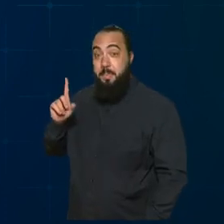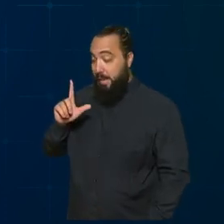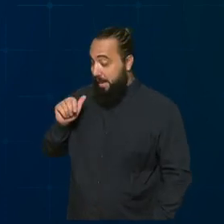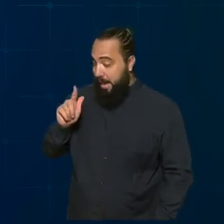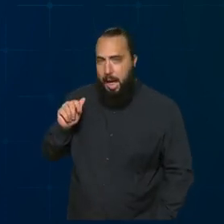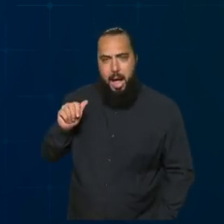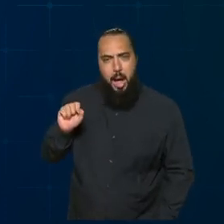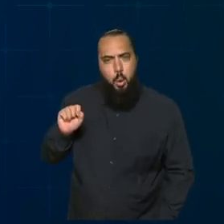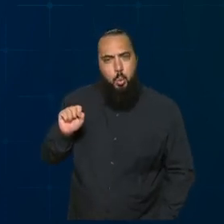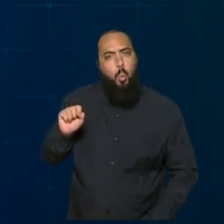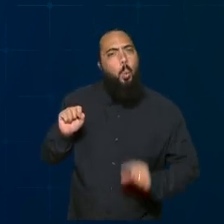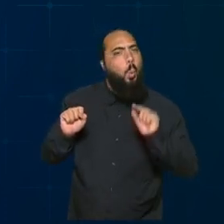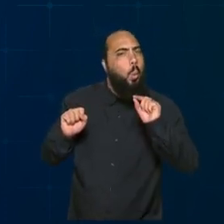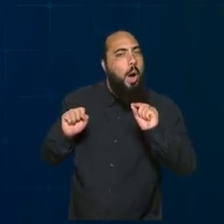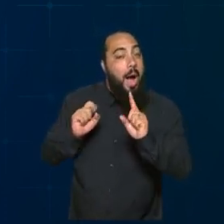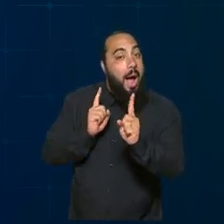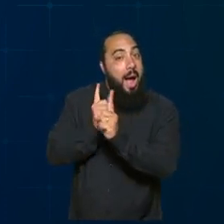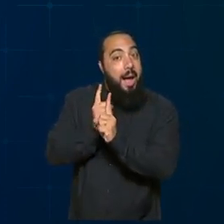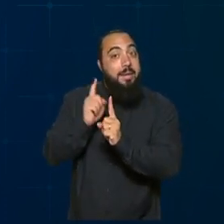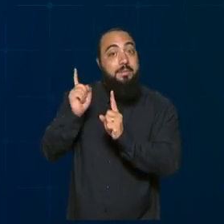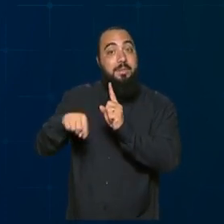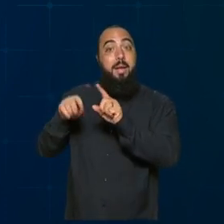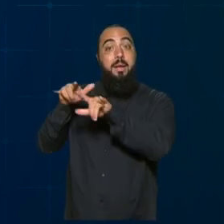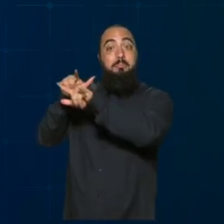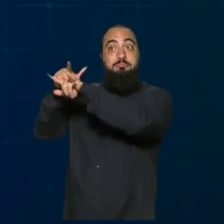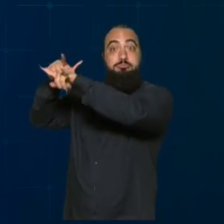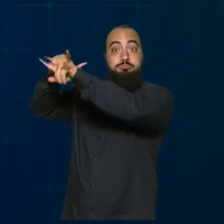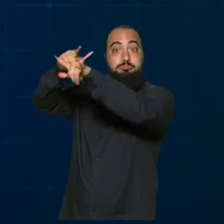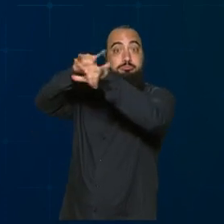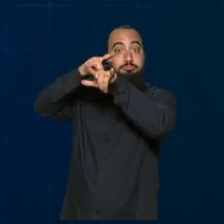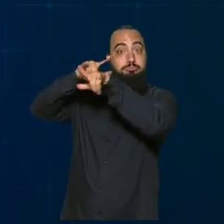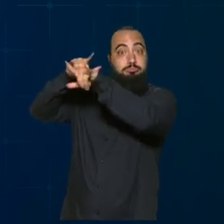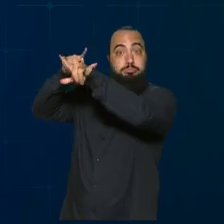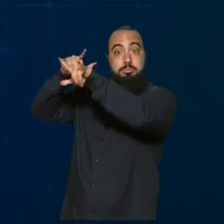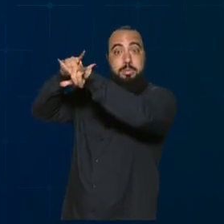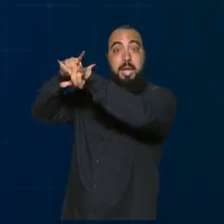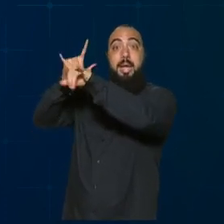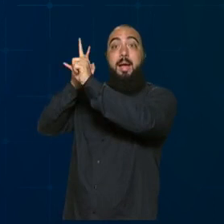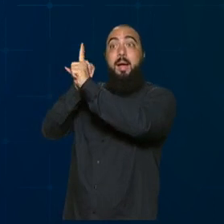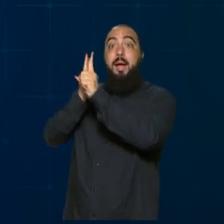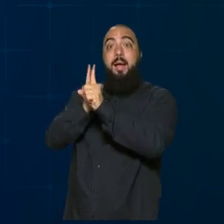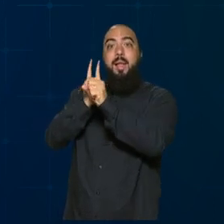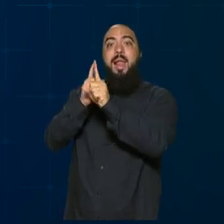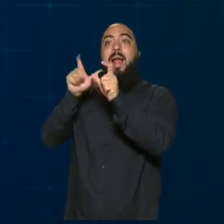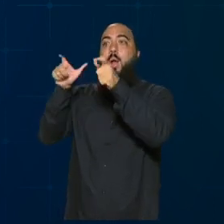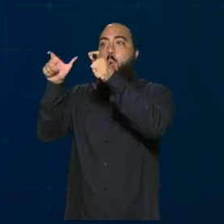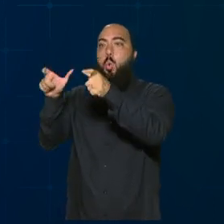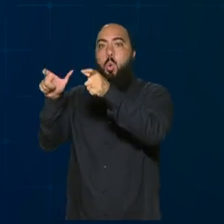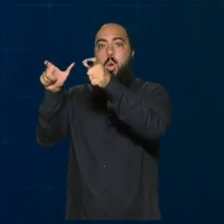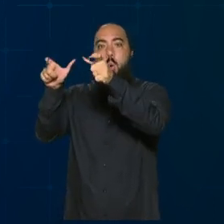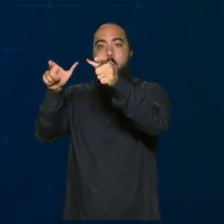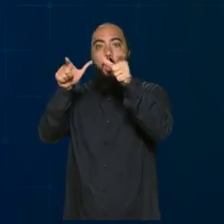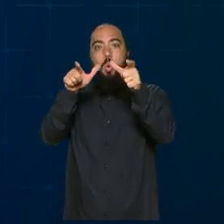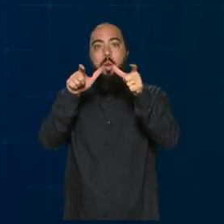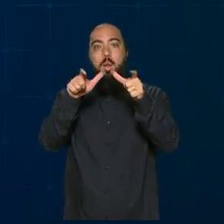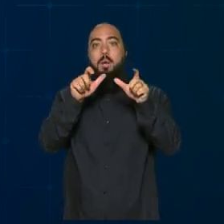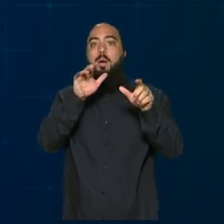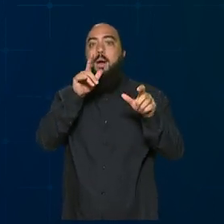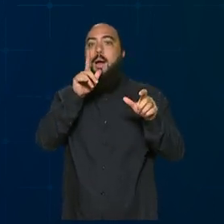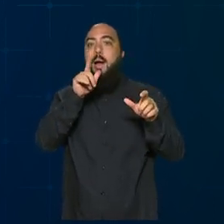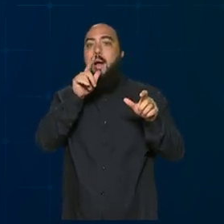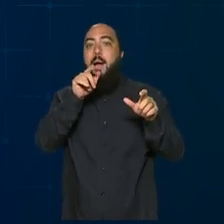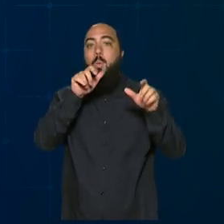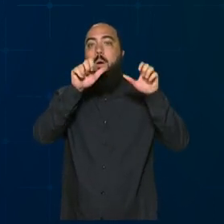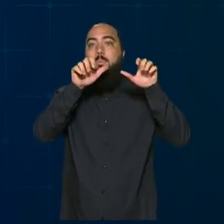Esses lagos foram descobertos por satélites e são descritos como piscinas que se movem lentamente no céu.